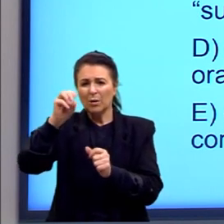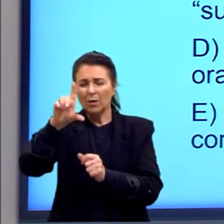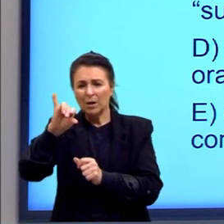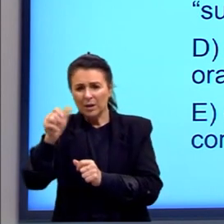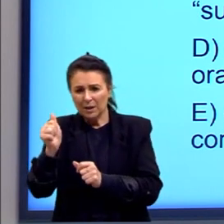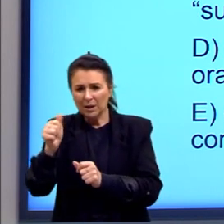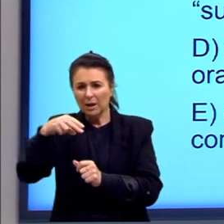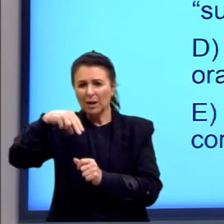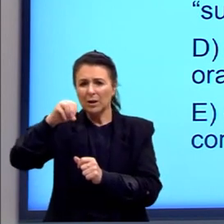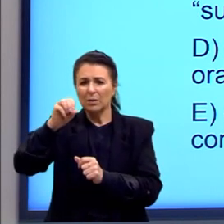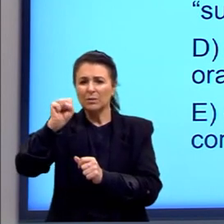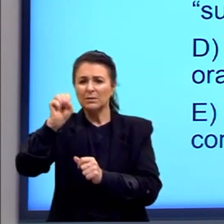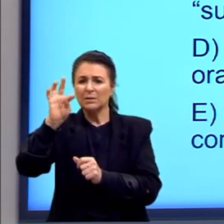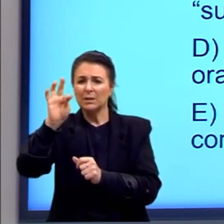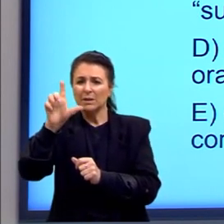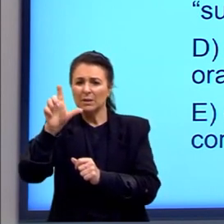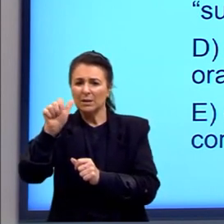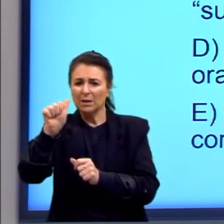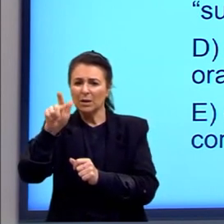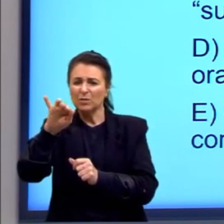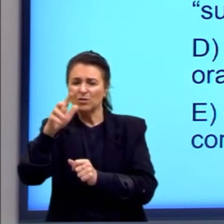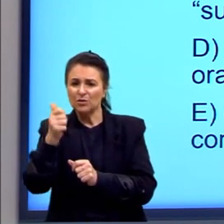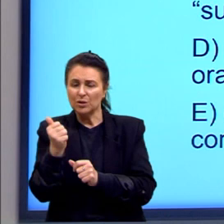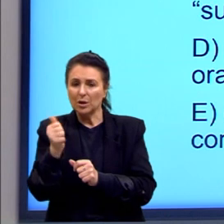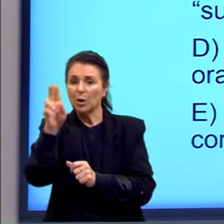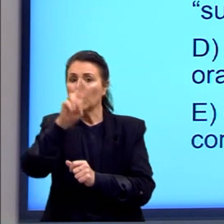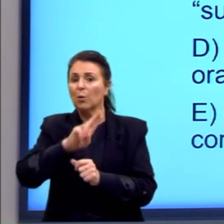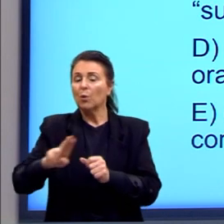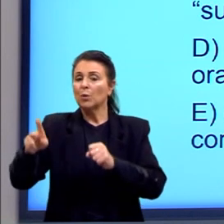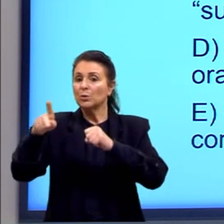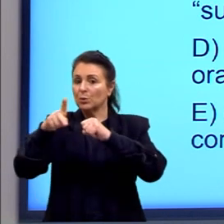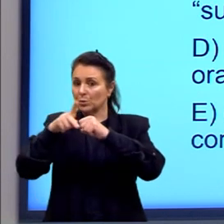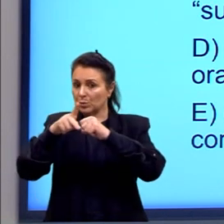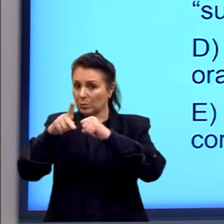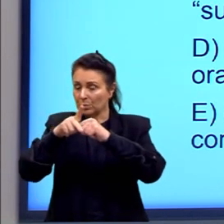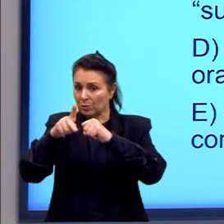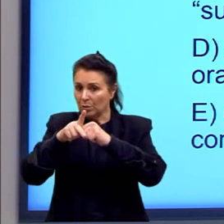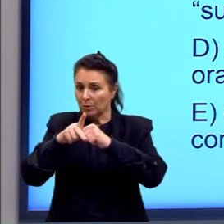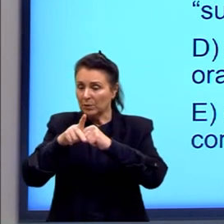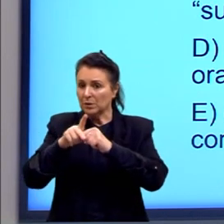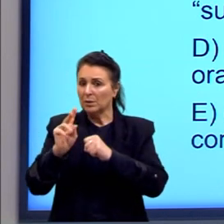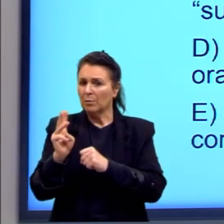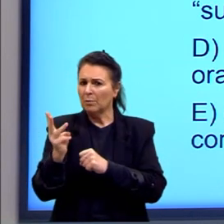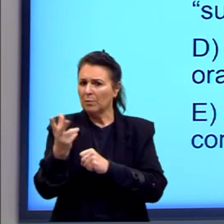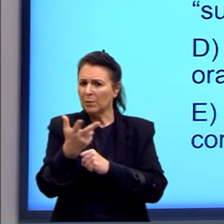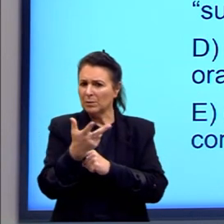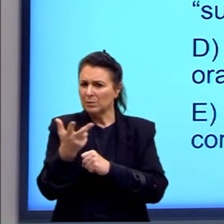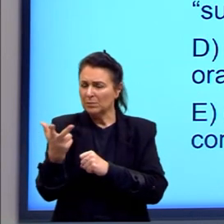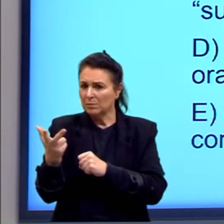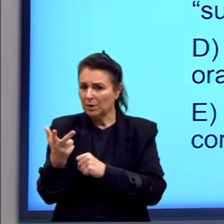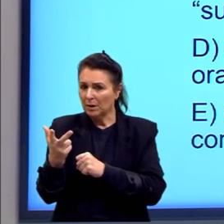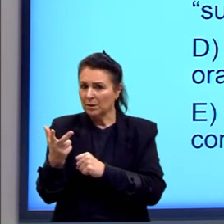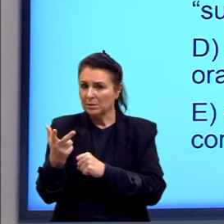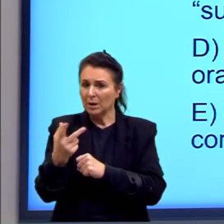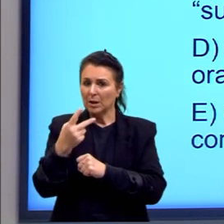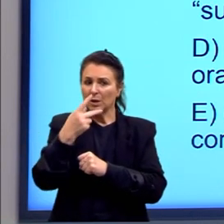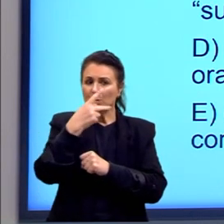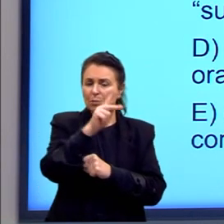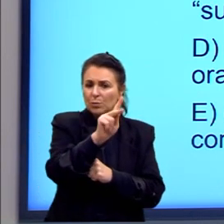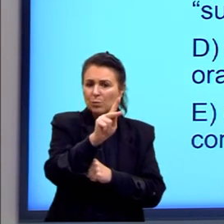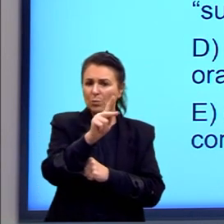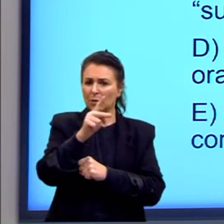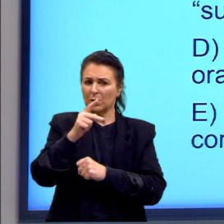Emprego de pronomes pessoais, possessivos e demonstrativos. Sua, seu, esse,